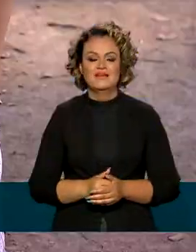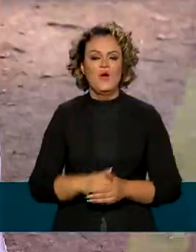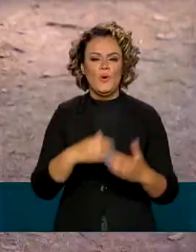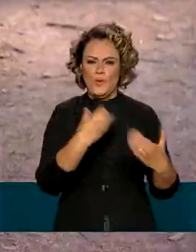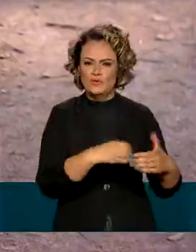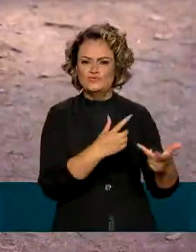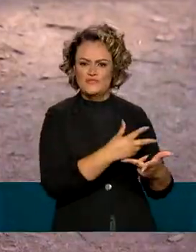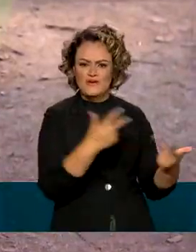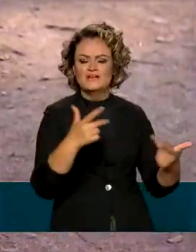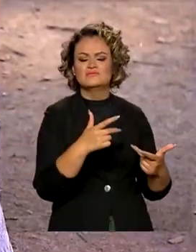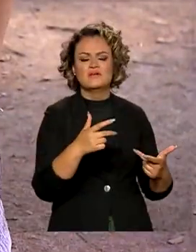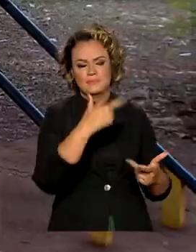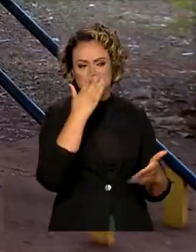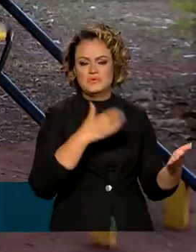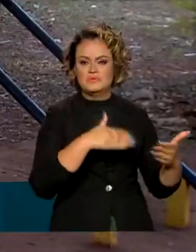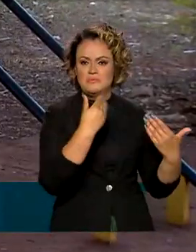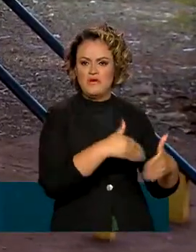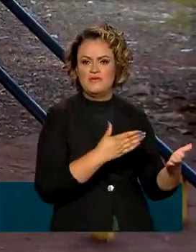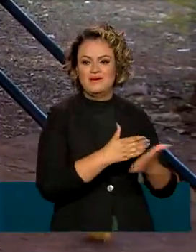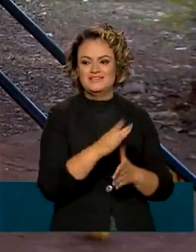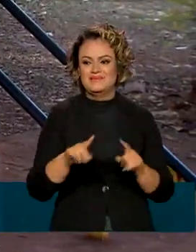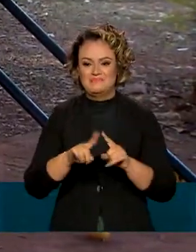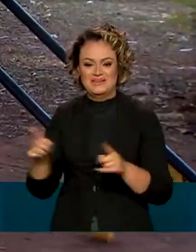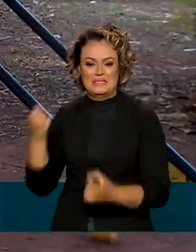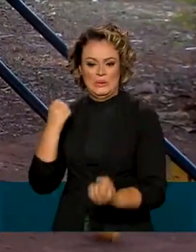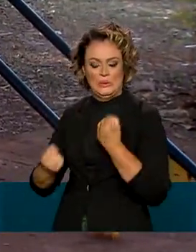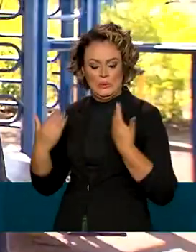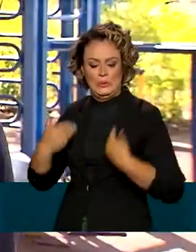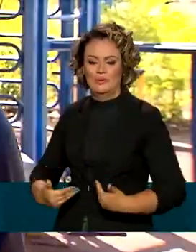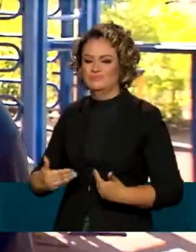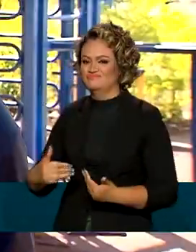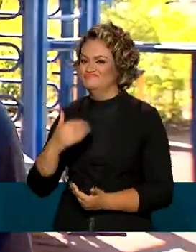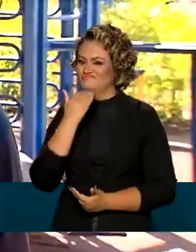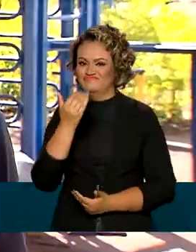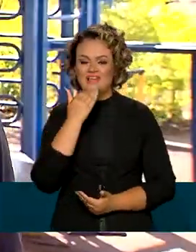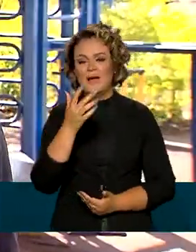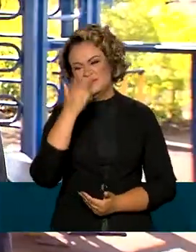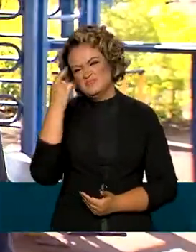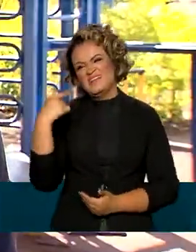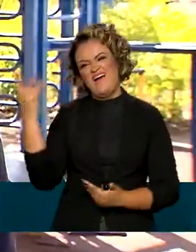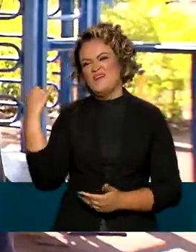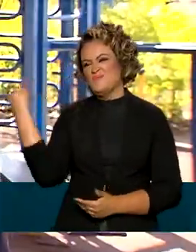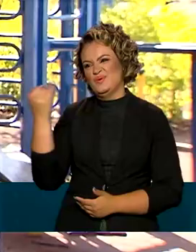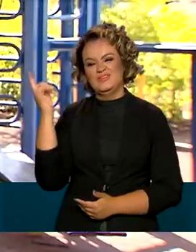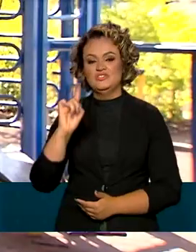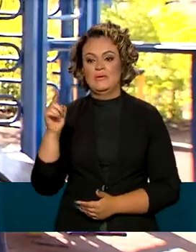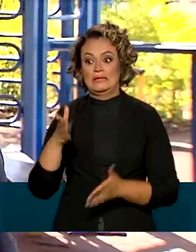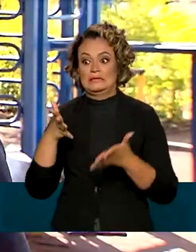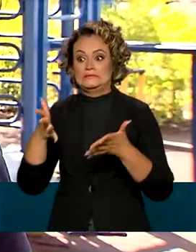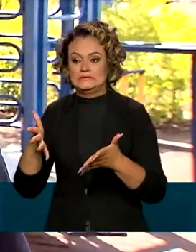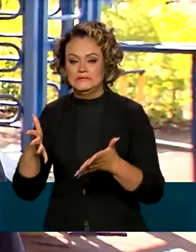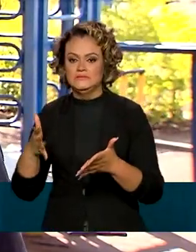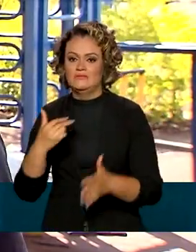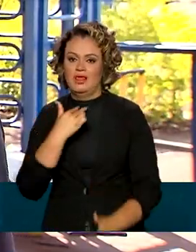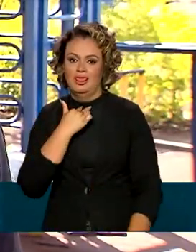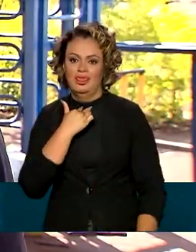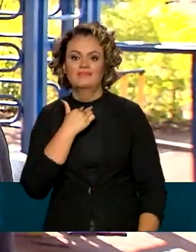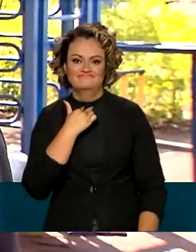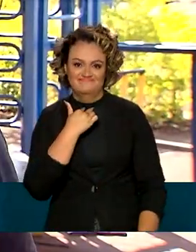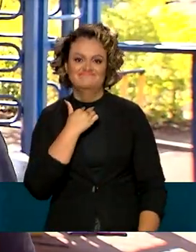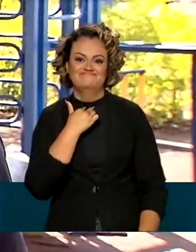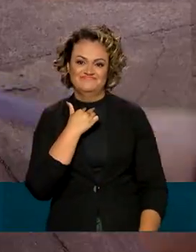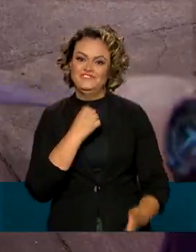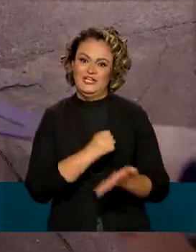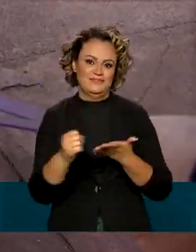concursos, tiveram índice de reprovação de 40% a 50%. As pessoas negligenciam muito e só descobrem isso quando chegam no dia da prova, que